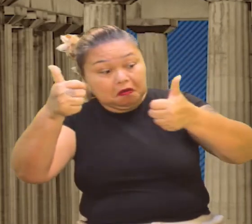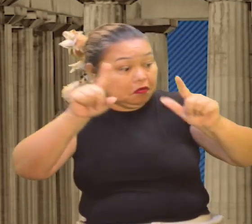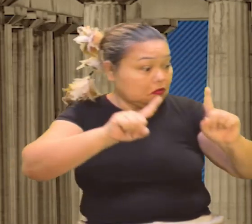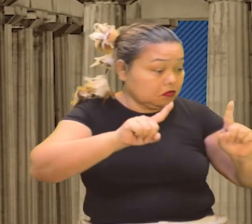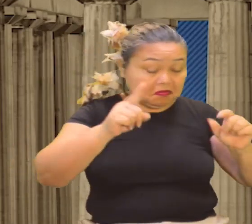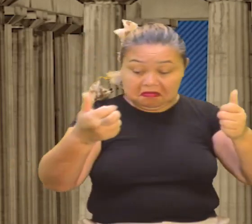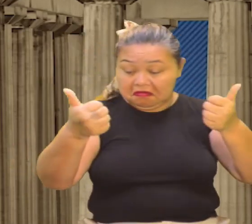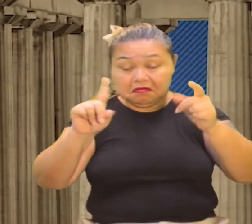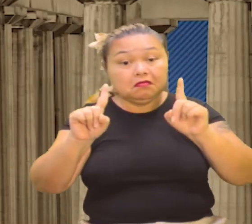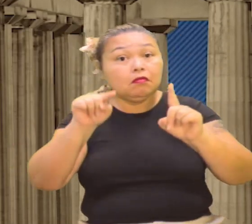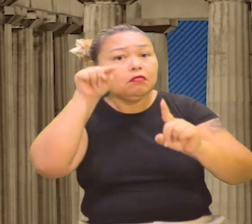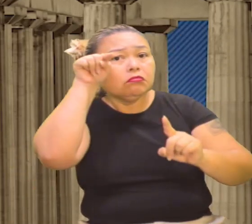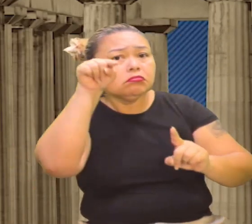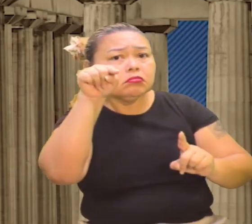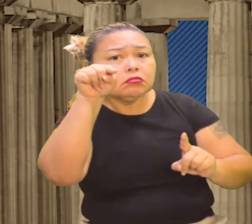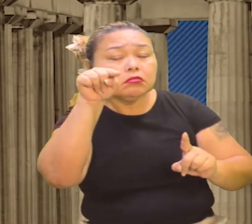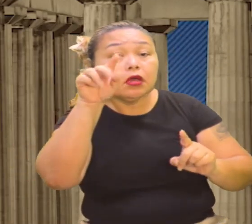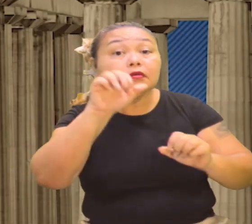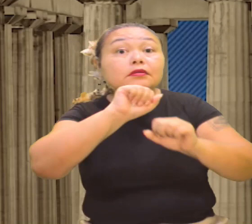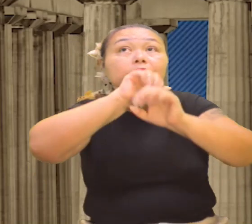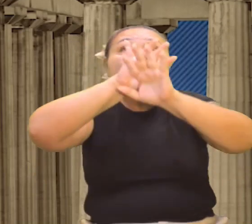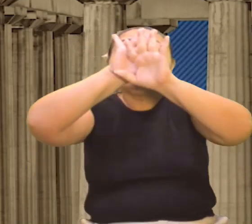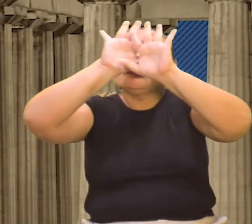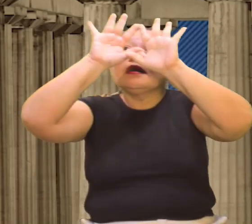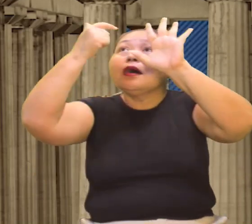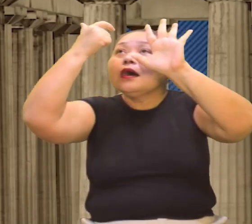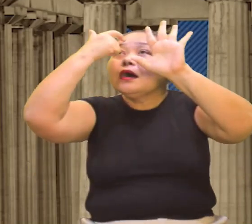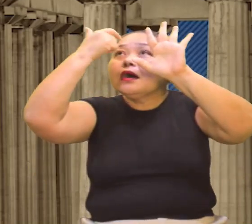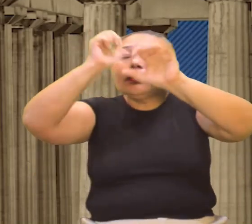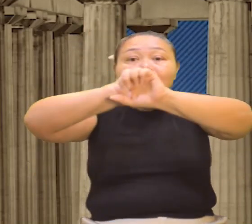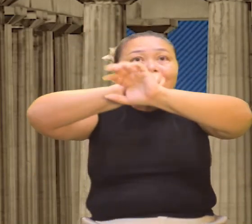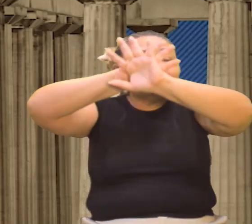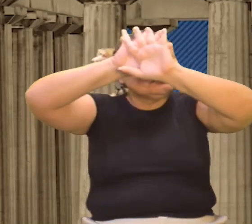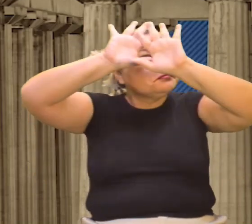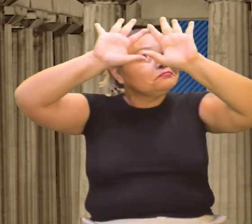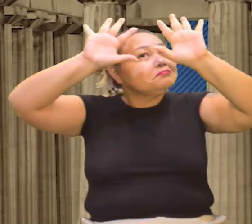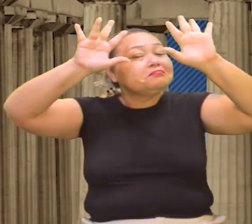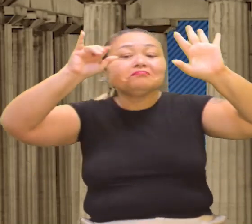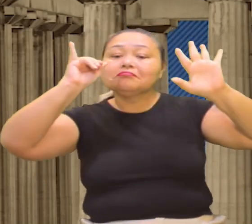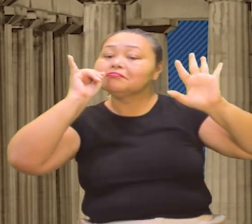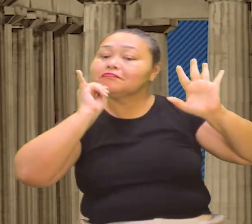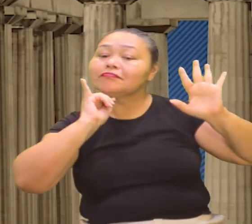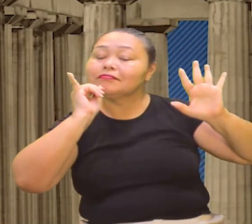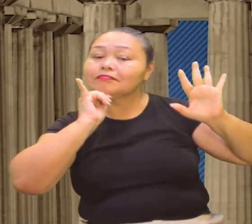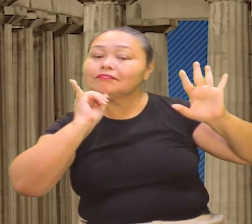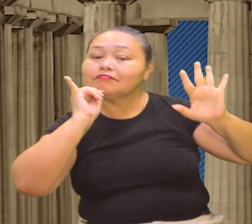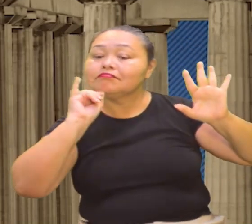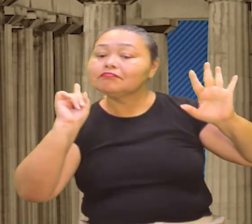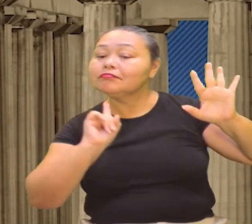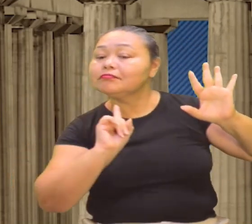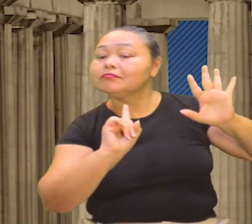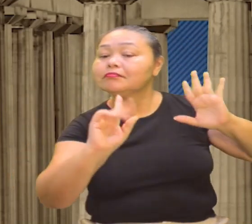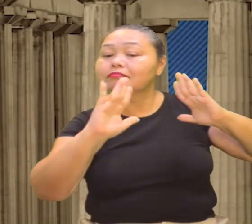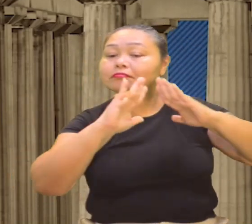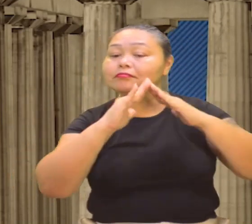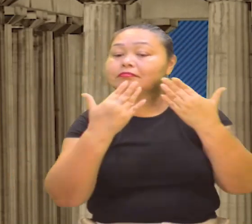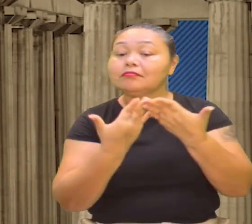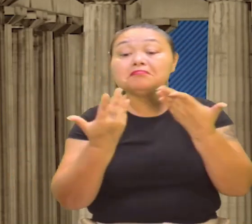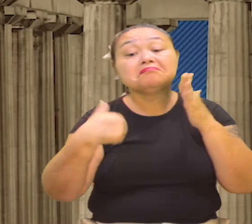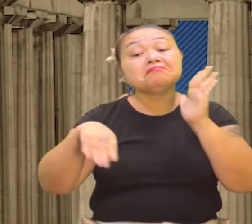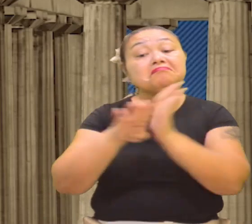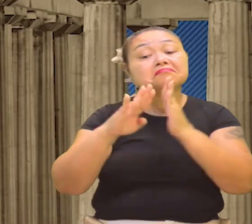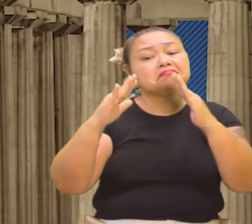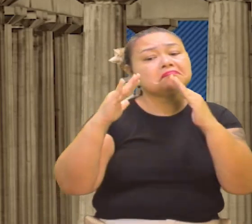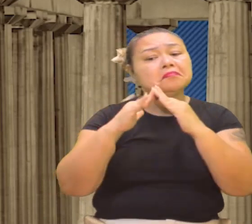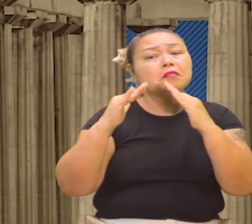outro, você fica esclarecido na busca do conhecimento, exemplo, você sai aqui da escola, não é verdade? Chega em